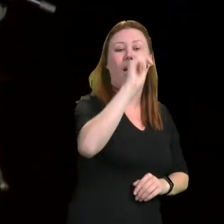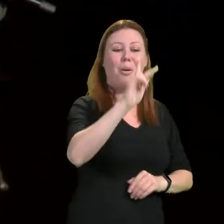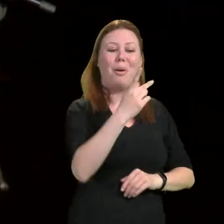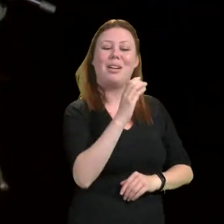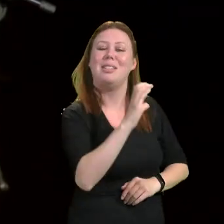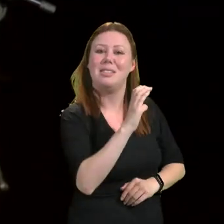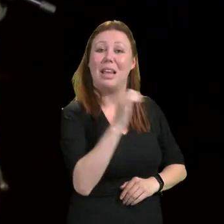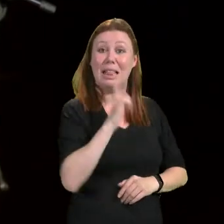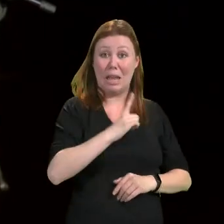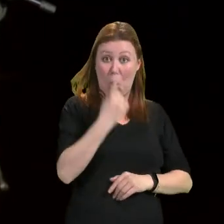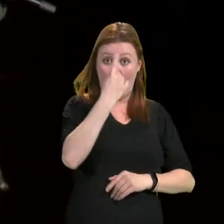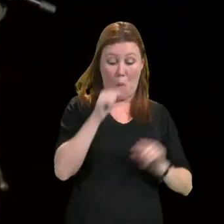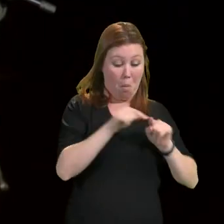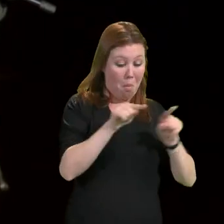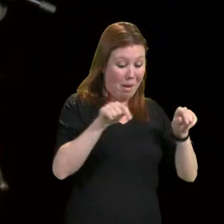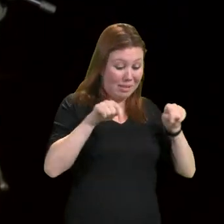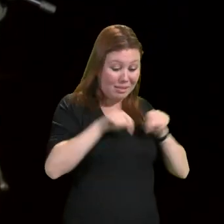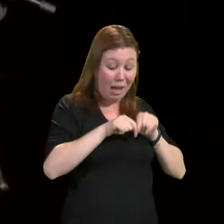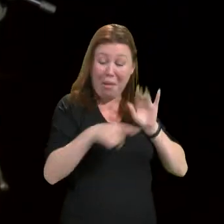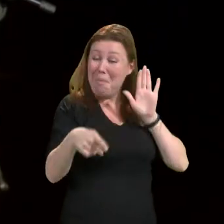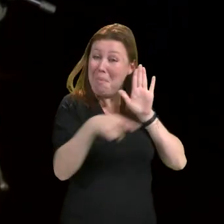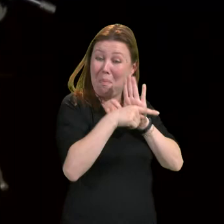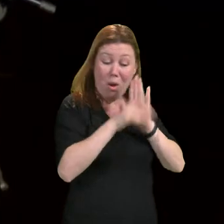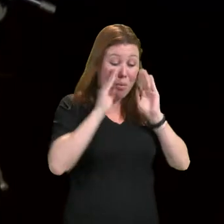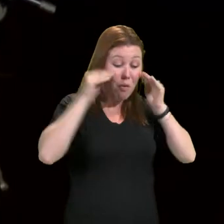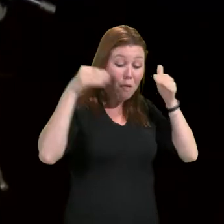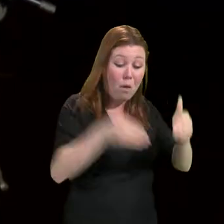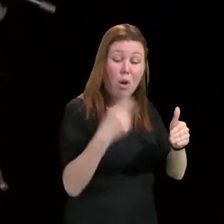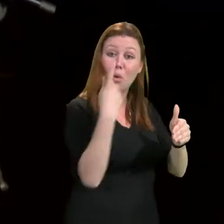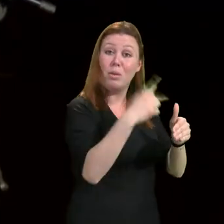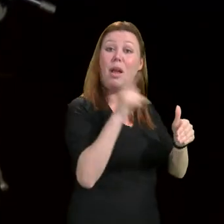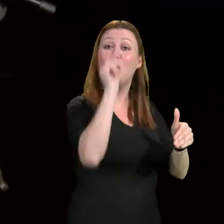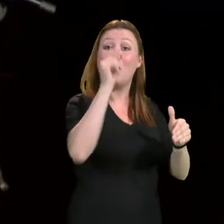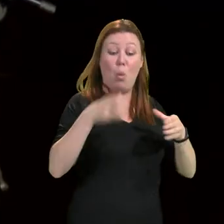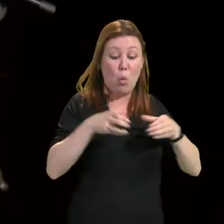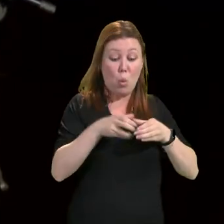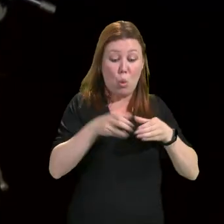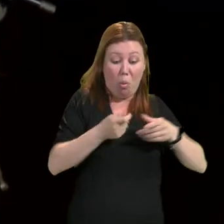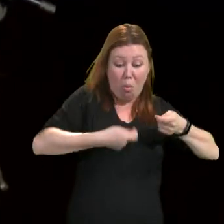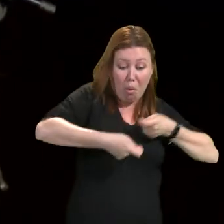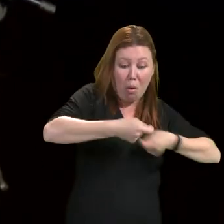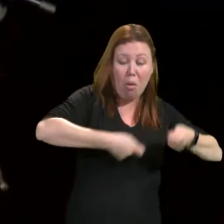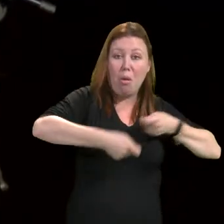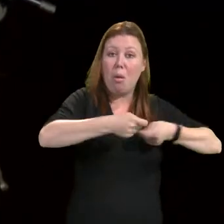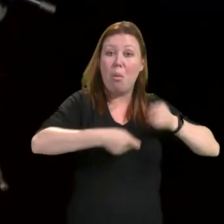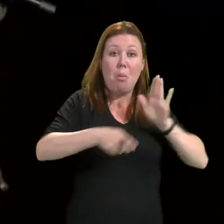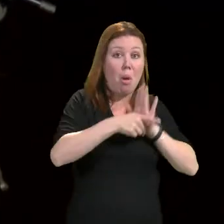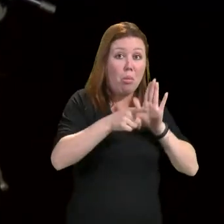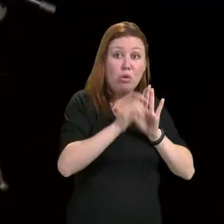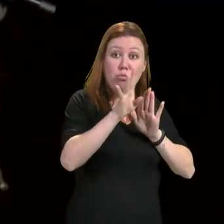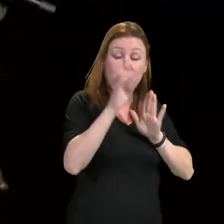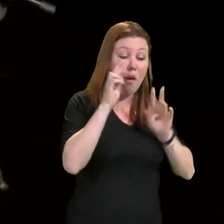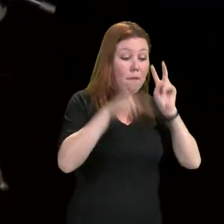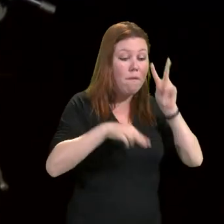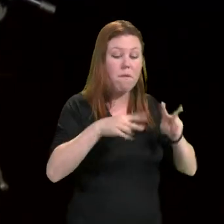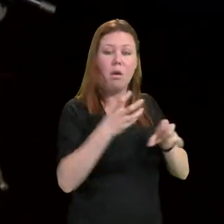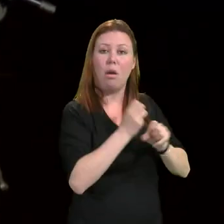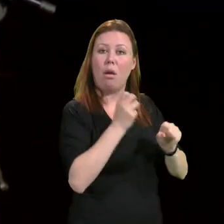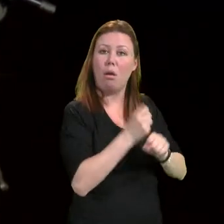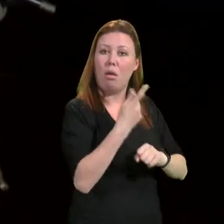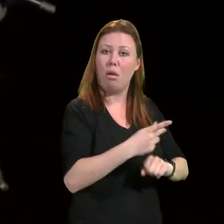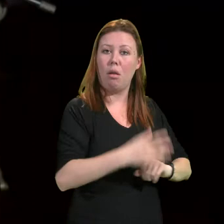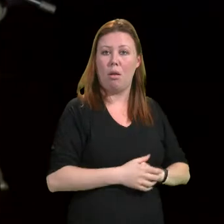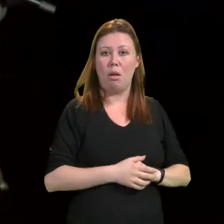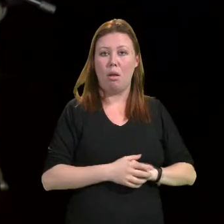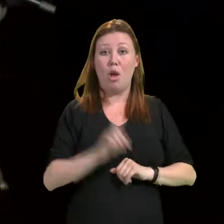sala destinada a uma equipe permanente da Controladoria Geral da União. Passamos